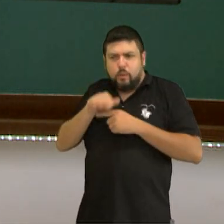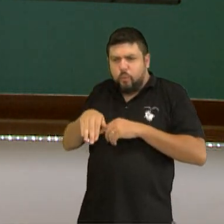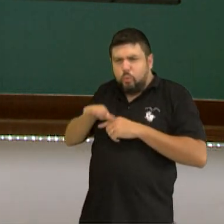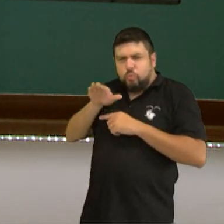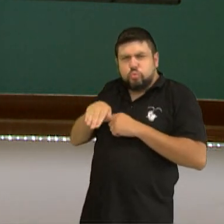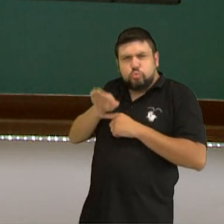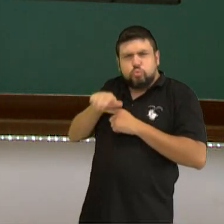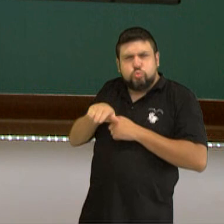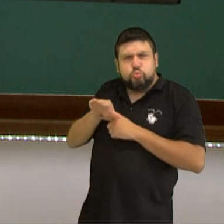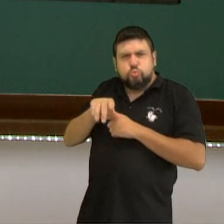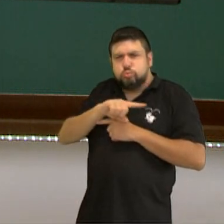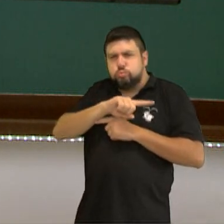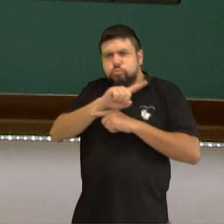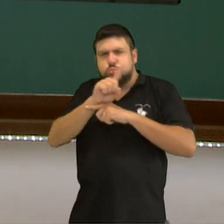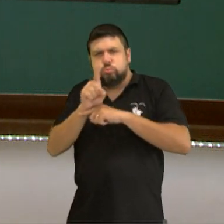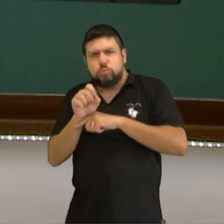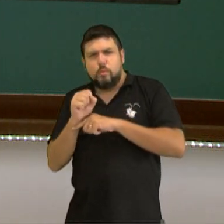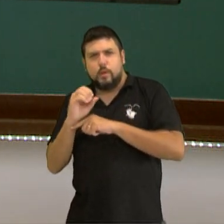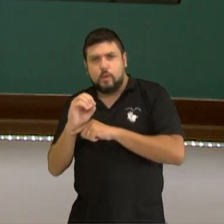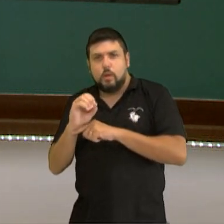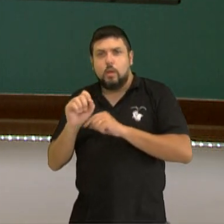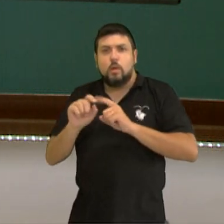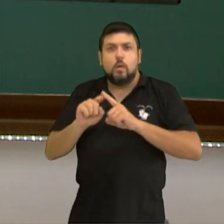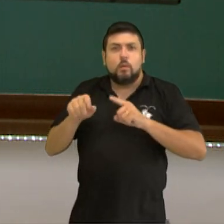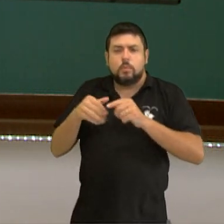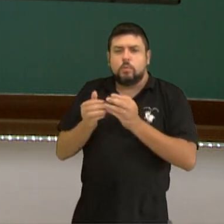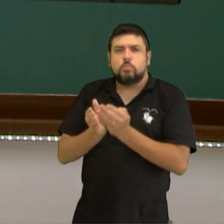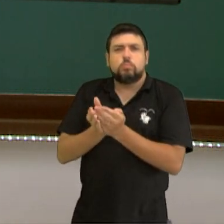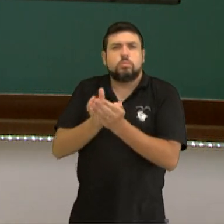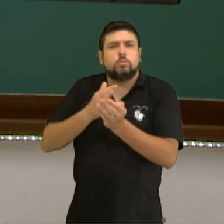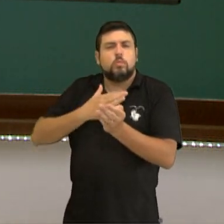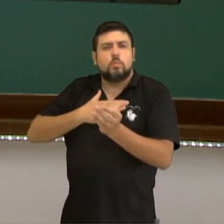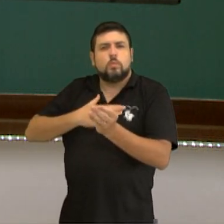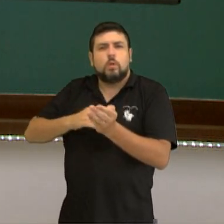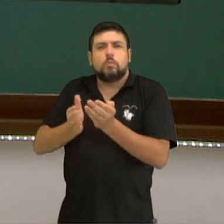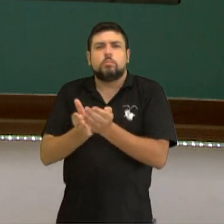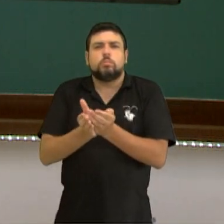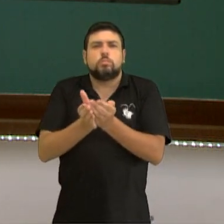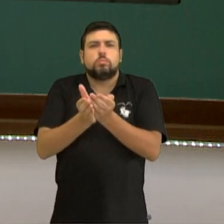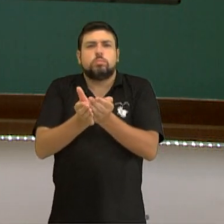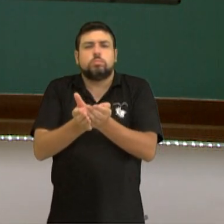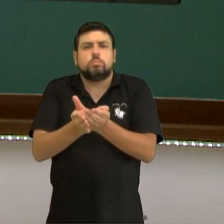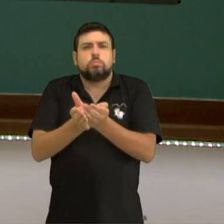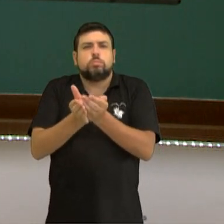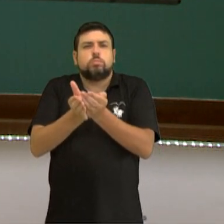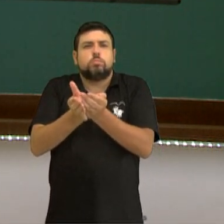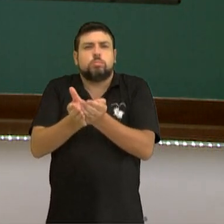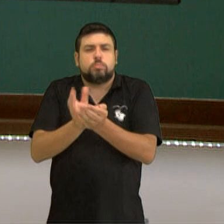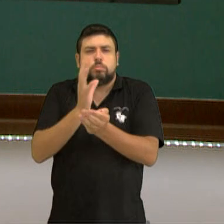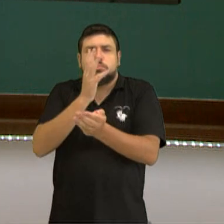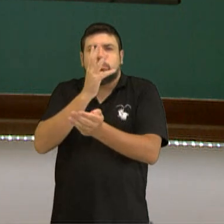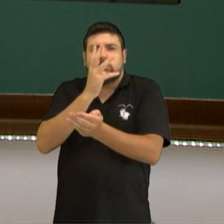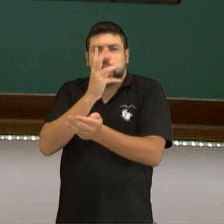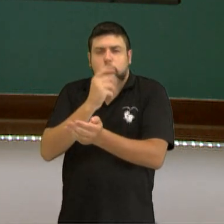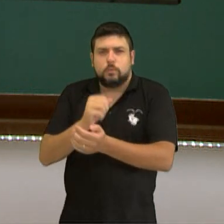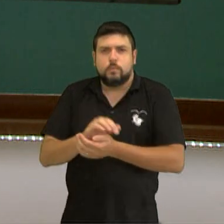mas quando você chega na balsa, você tem que andar bem devagarinho, mais o tempo de atravessia, aquela coisa toda lá. Ok?